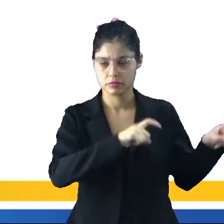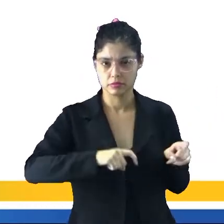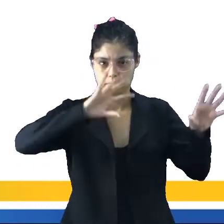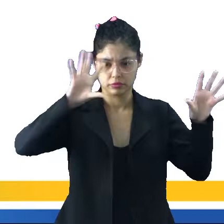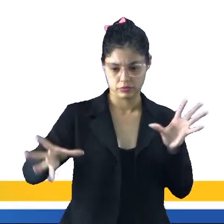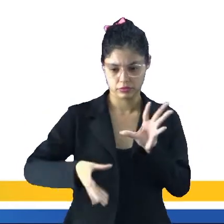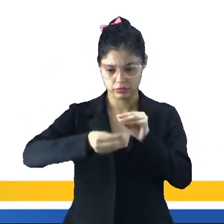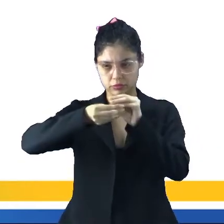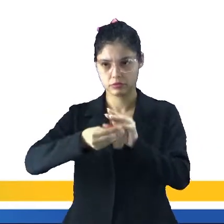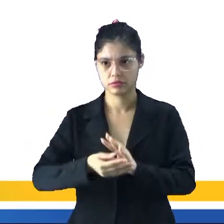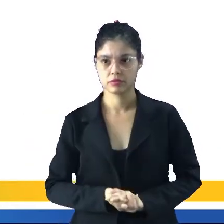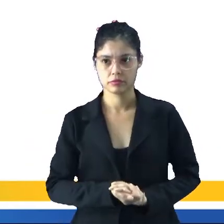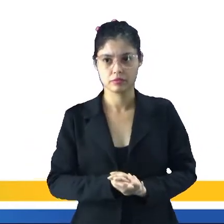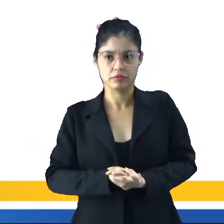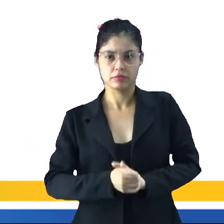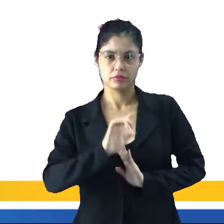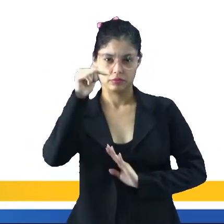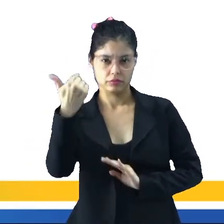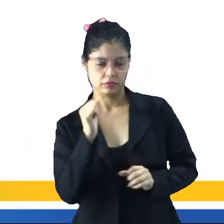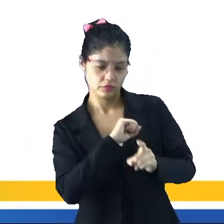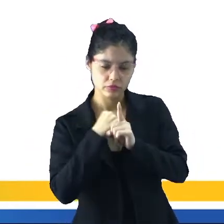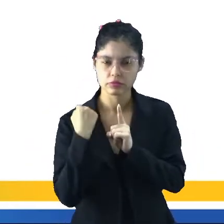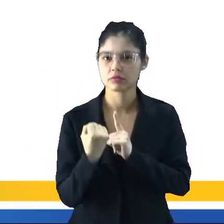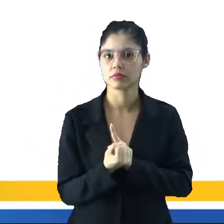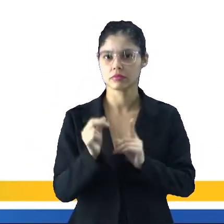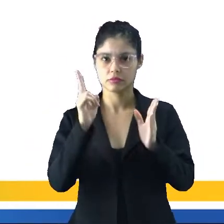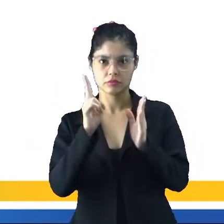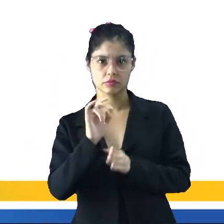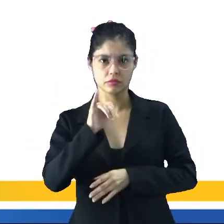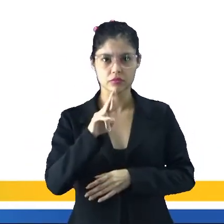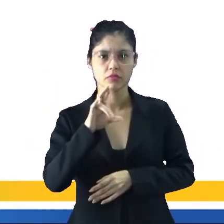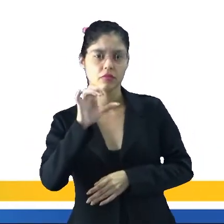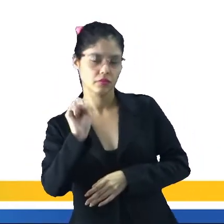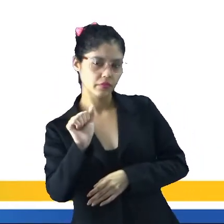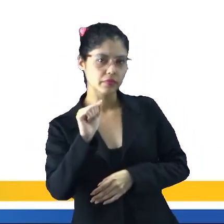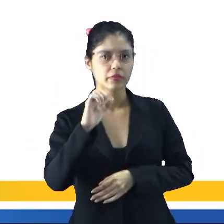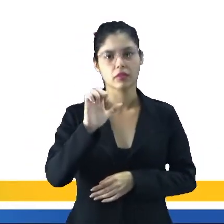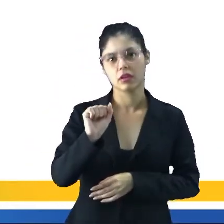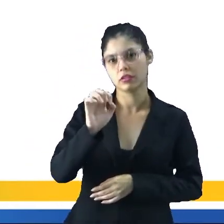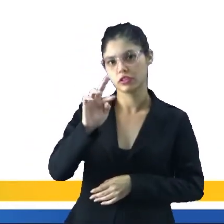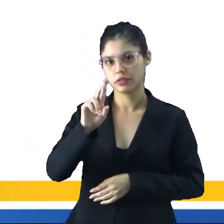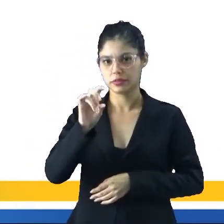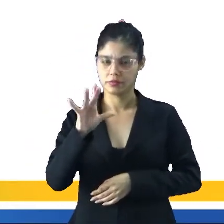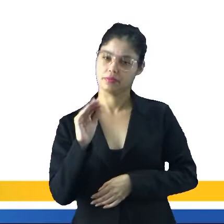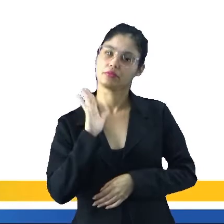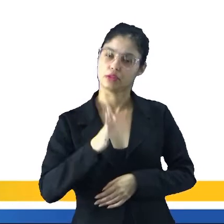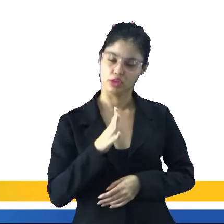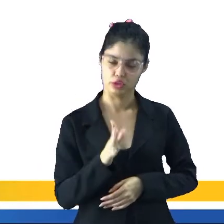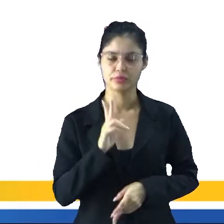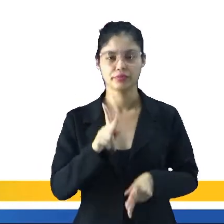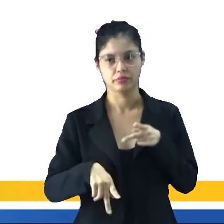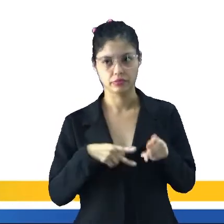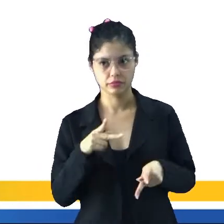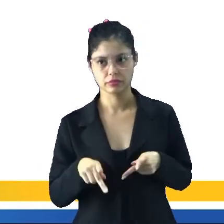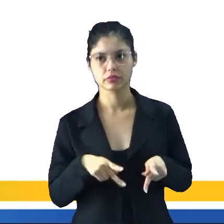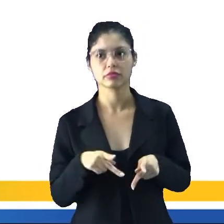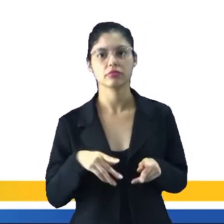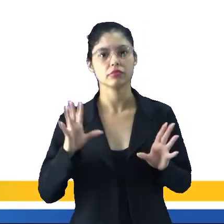agrícolas complexas, né. São aquelas sociedades, né, os incas, os maios, os aztecos, que já são um pouco mais